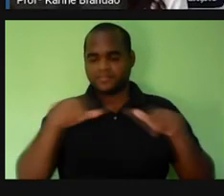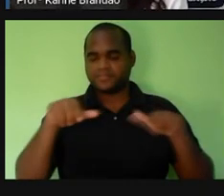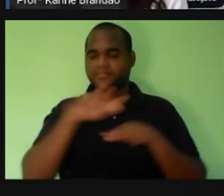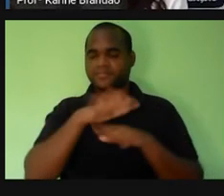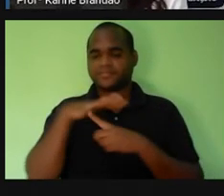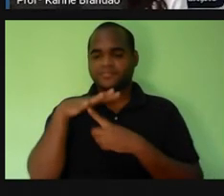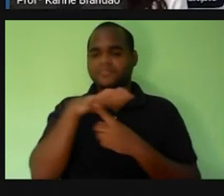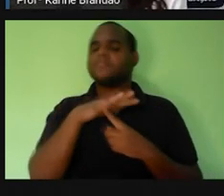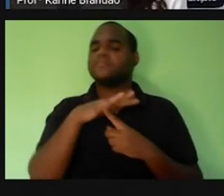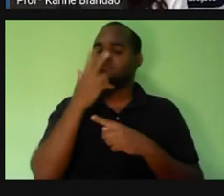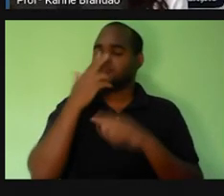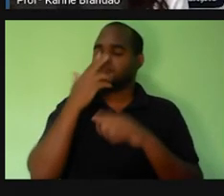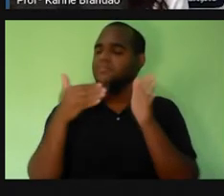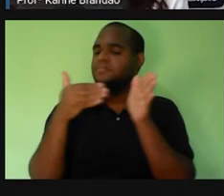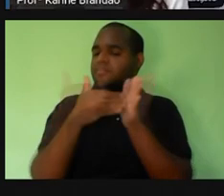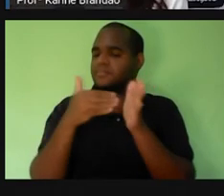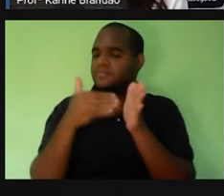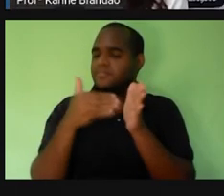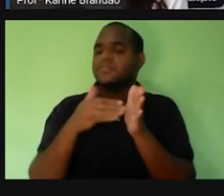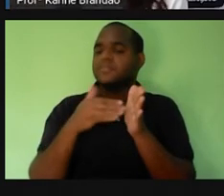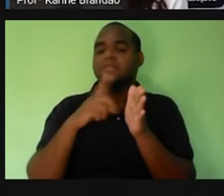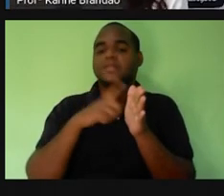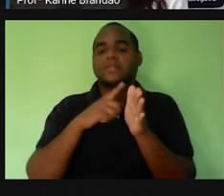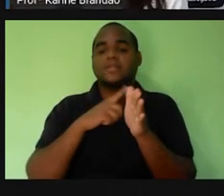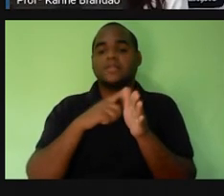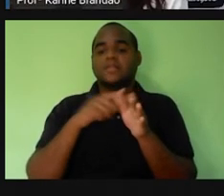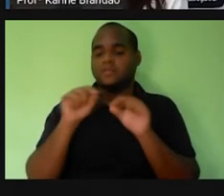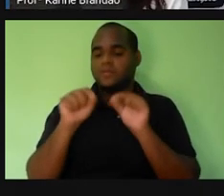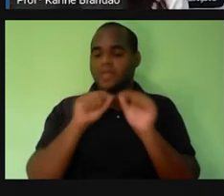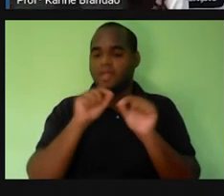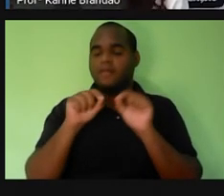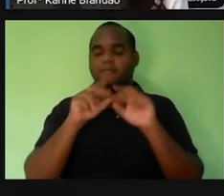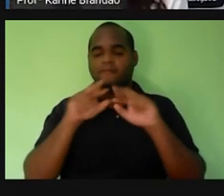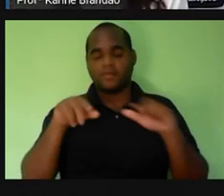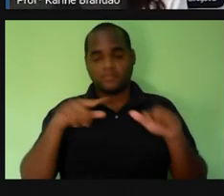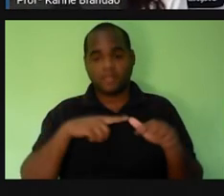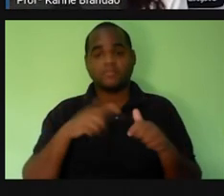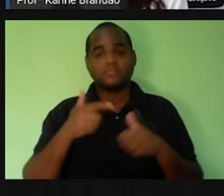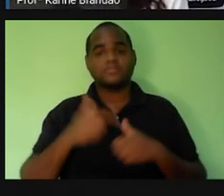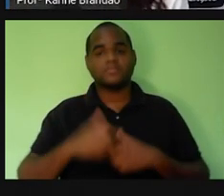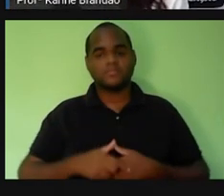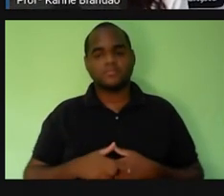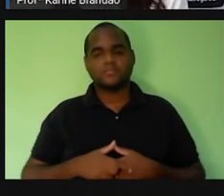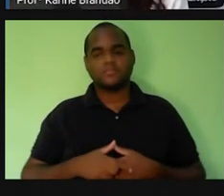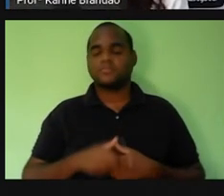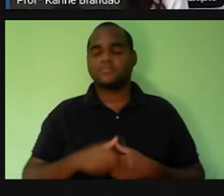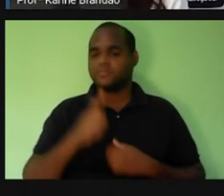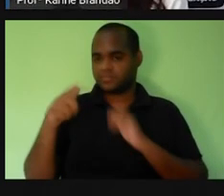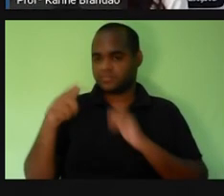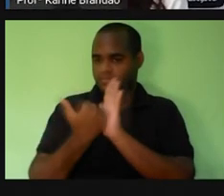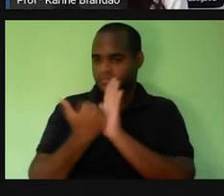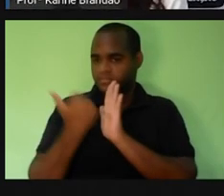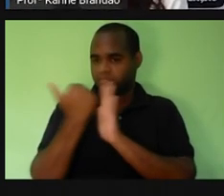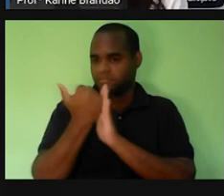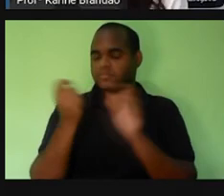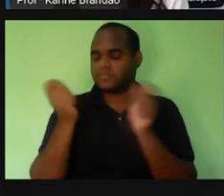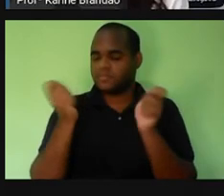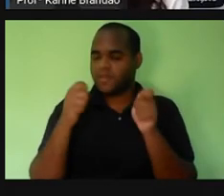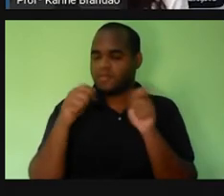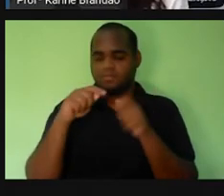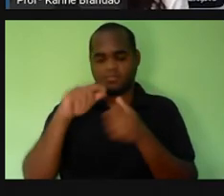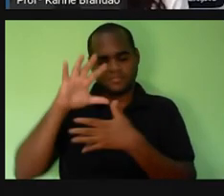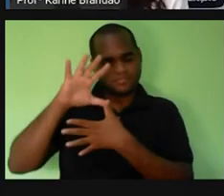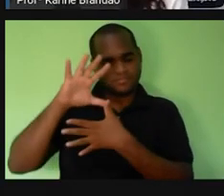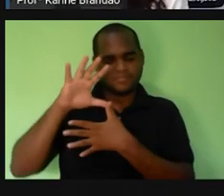delimitado, que tem limites, que tem fronteiras, beleza? Além disso, quando a gente pensa em território,